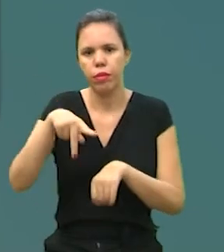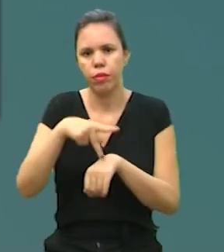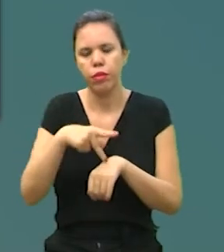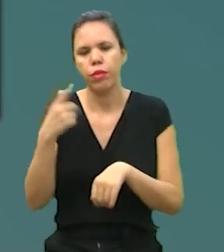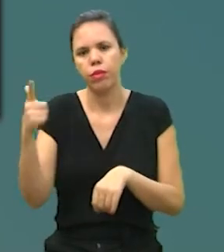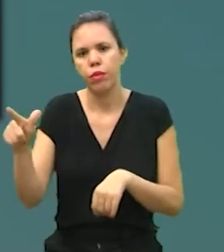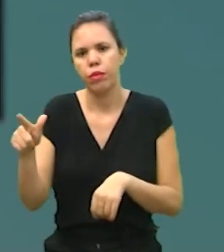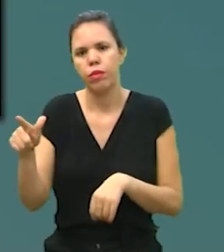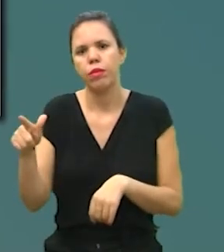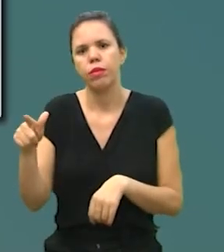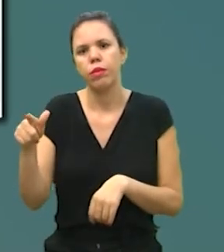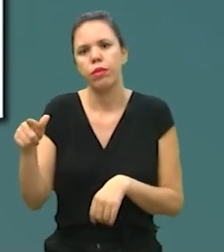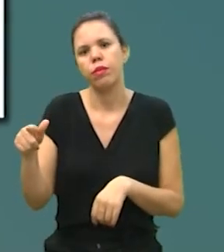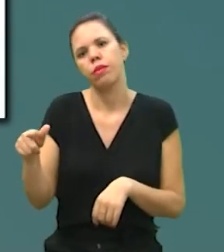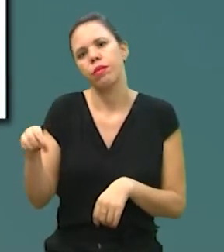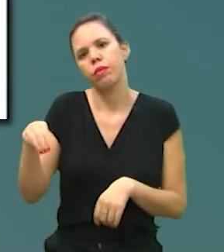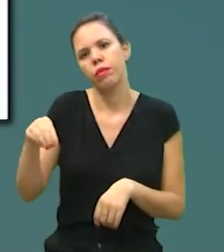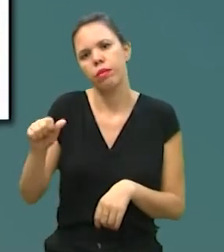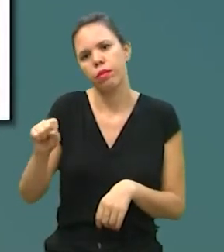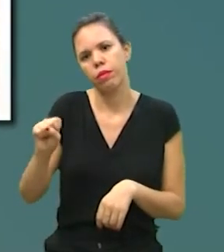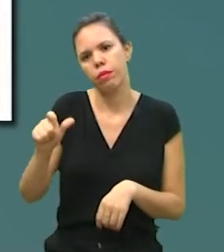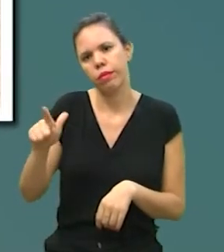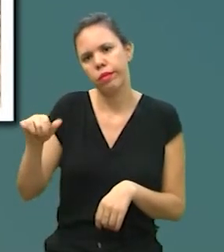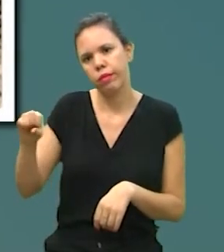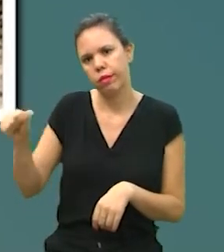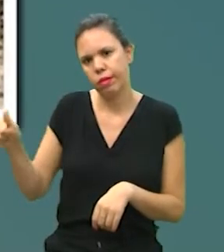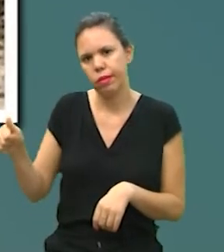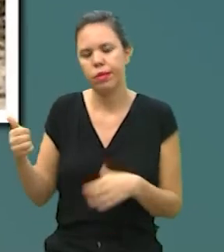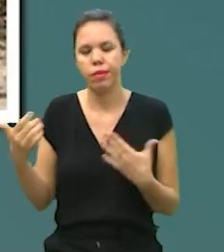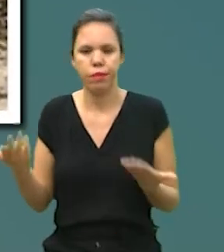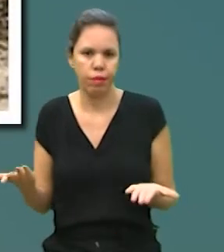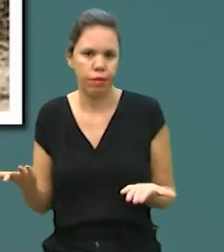para o lado da Ásia, né? A Malásia é por ali.